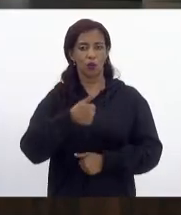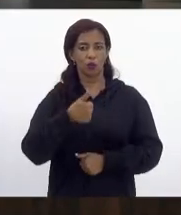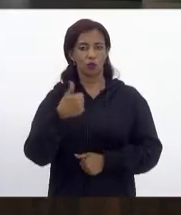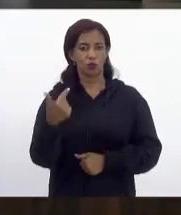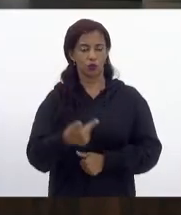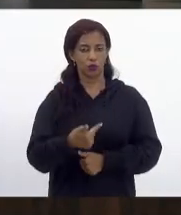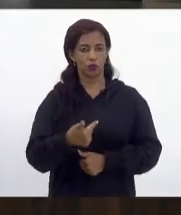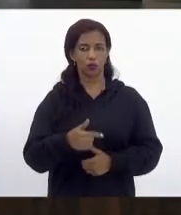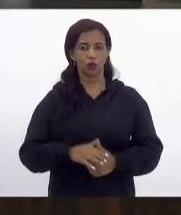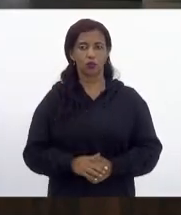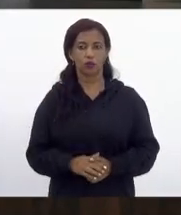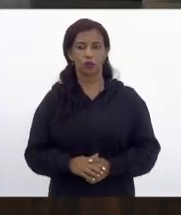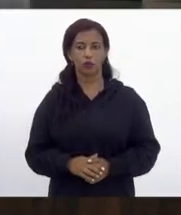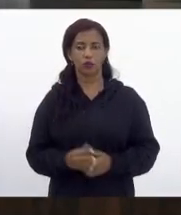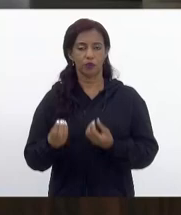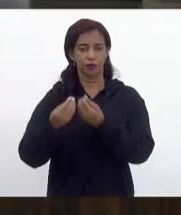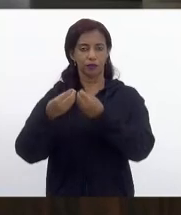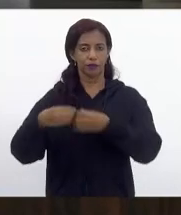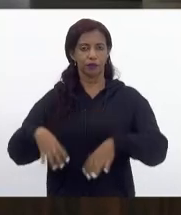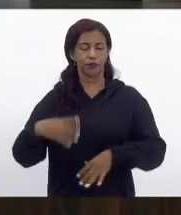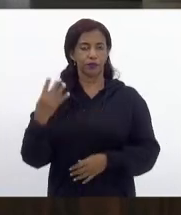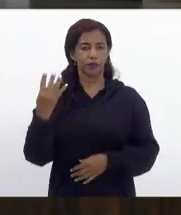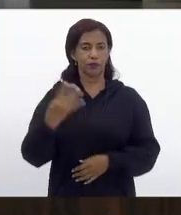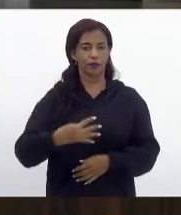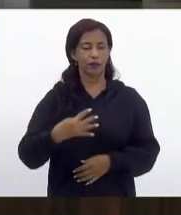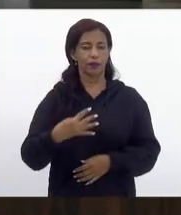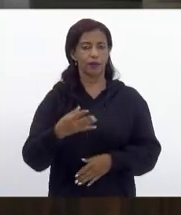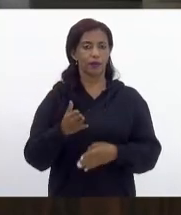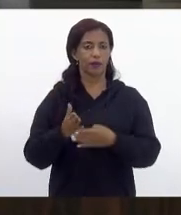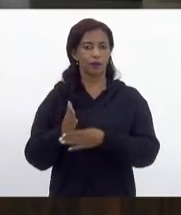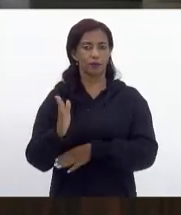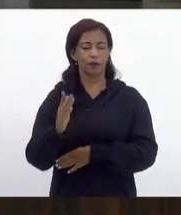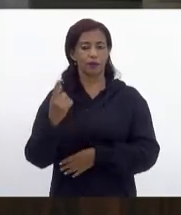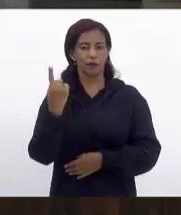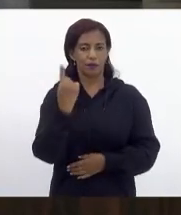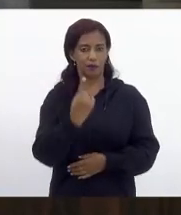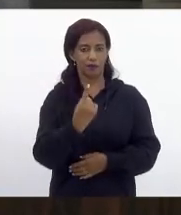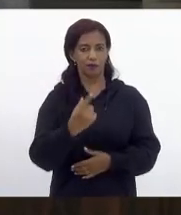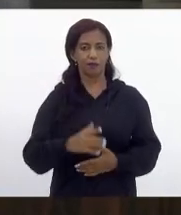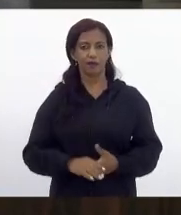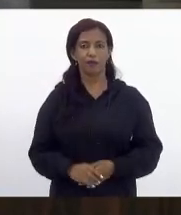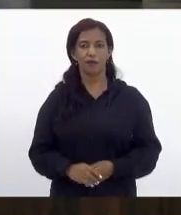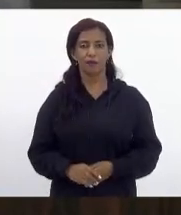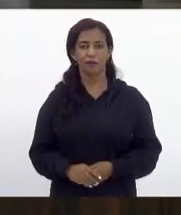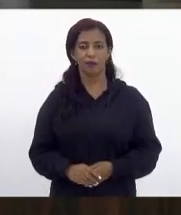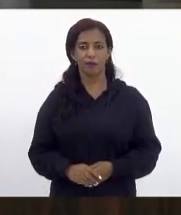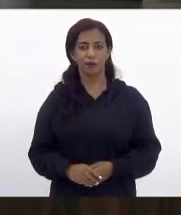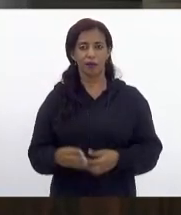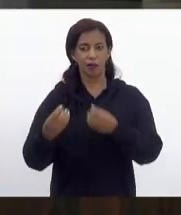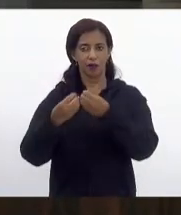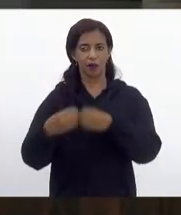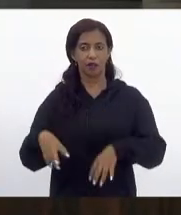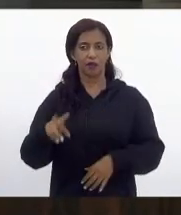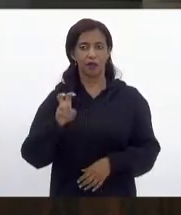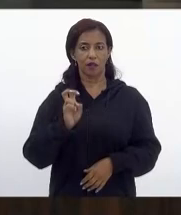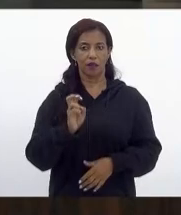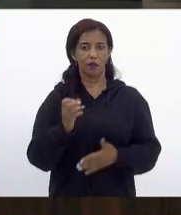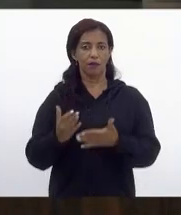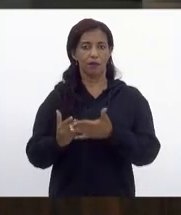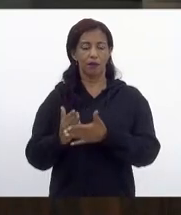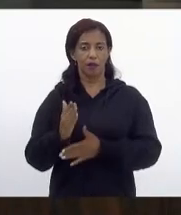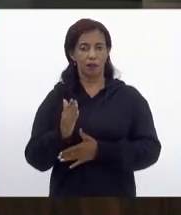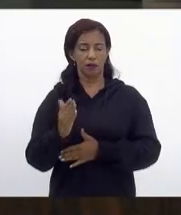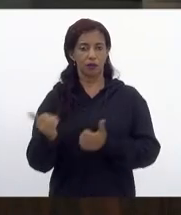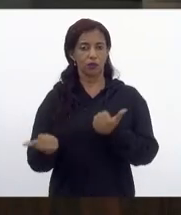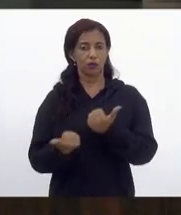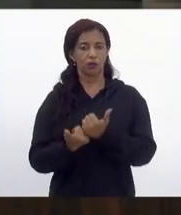e 2, prejudicada a emenda 4 pela aprovação da emenda 1, prejudicada a emenda 5 pela aprovação com